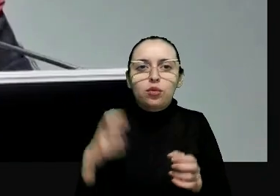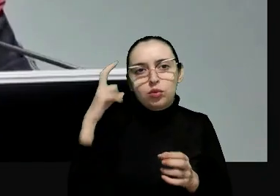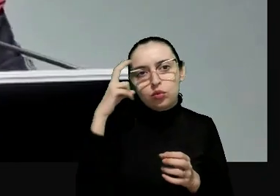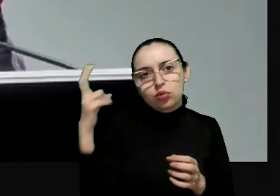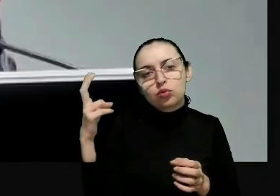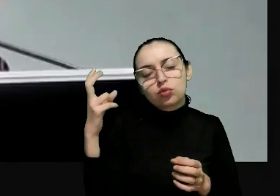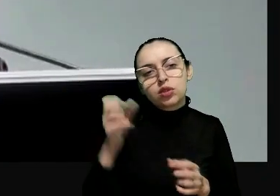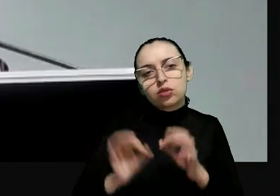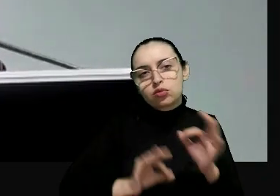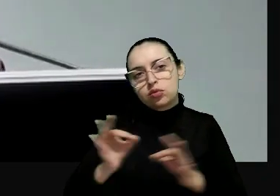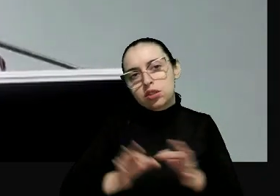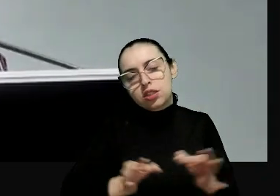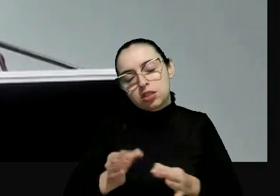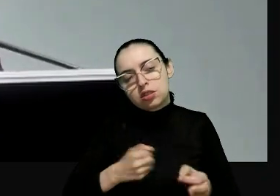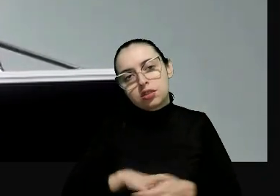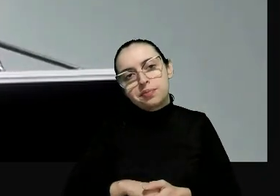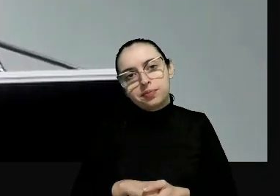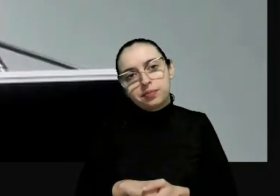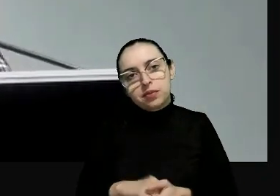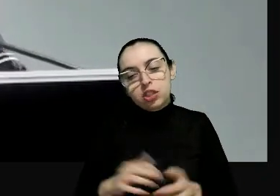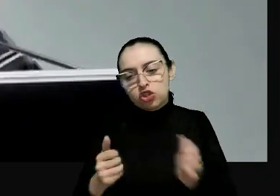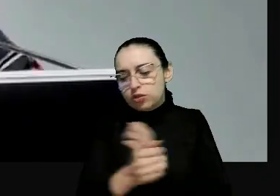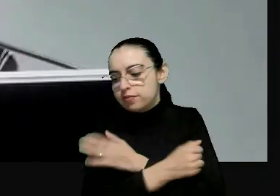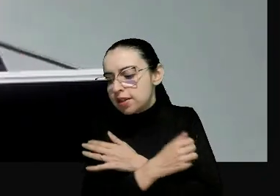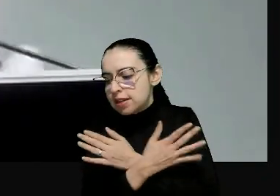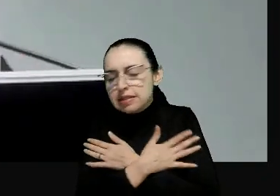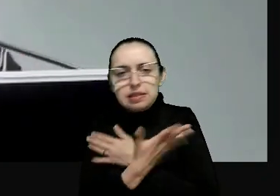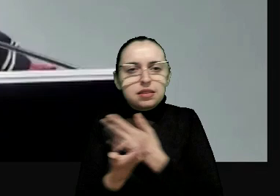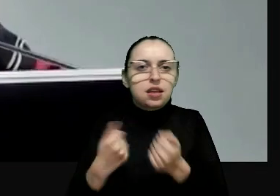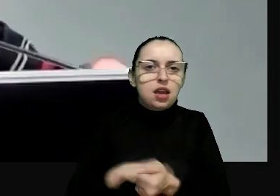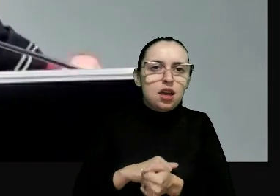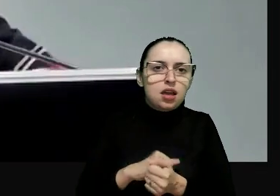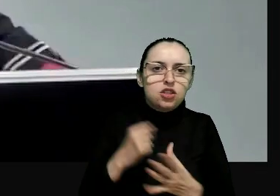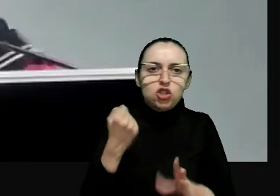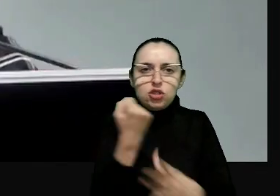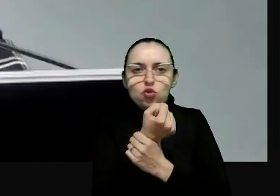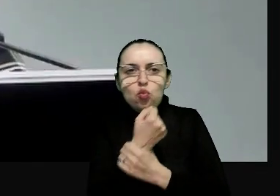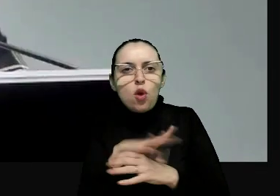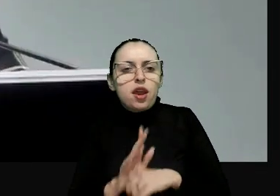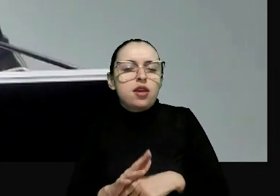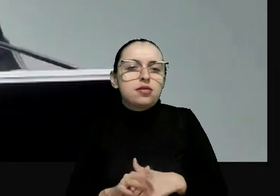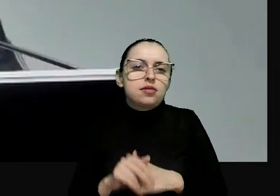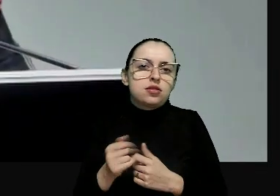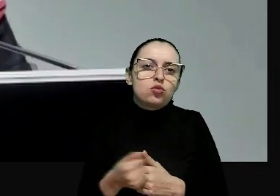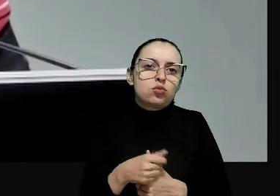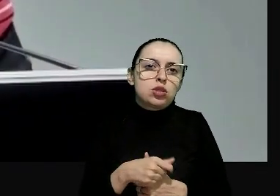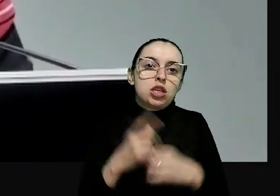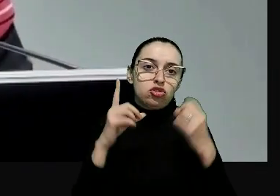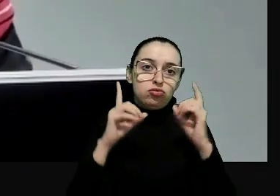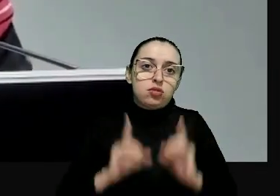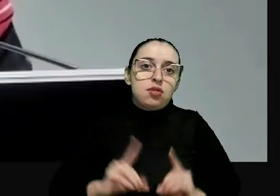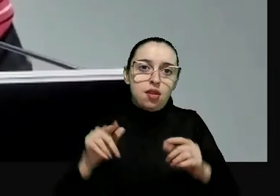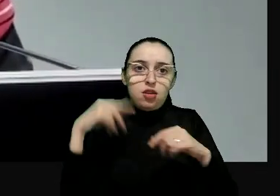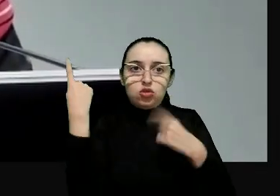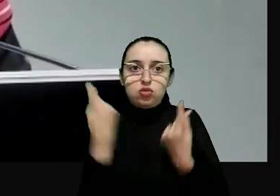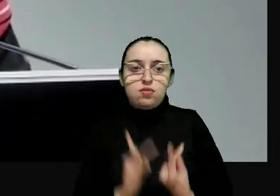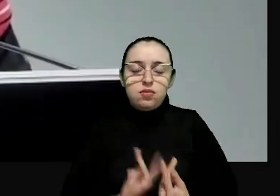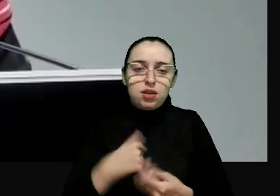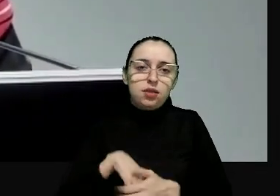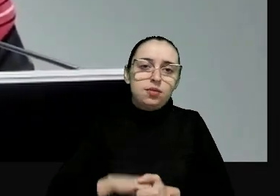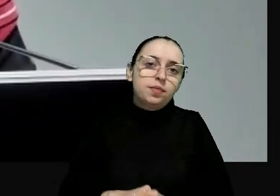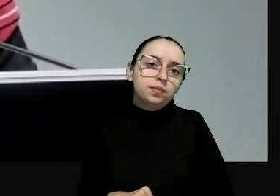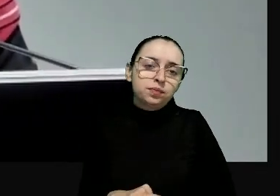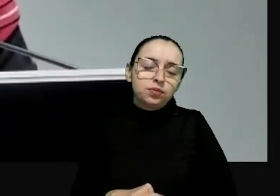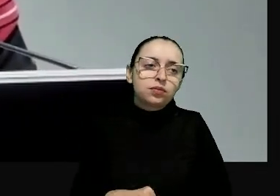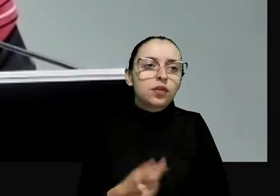uma cultura jurídica capaz de abraçar e proteger a dignidade humana como valor fundante.